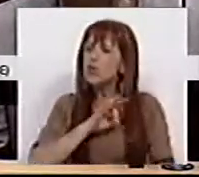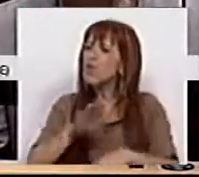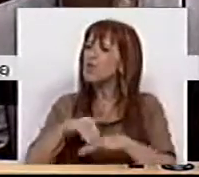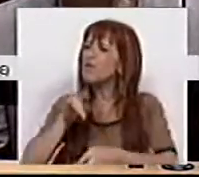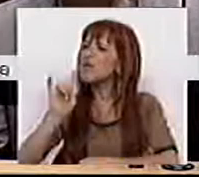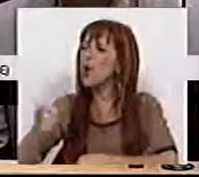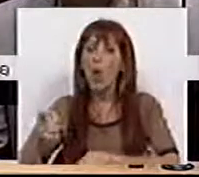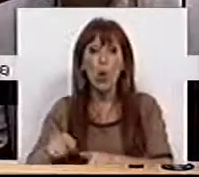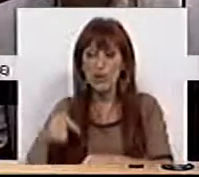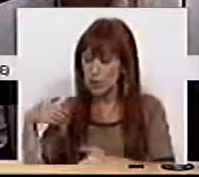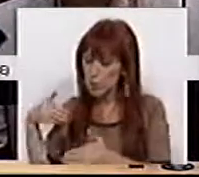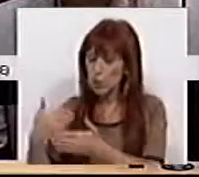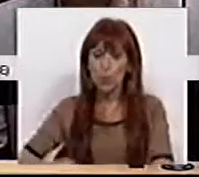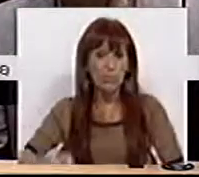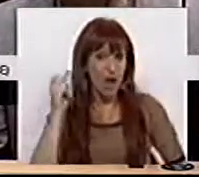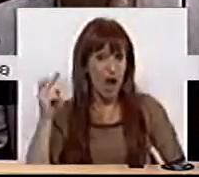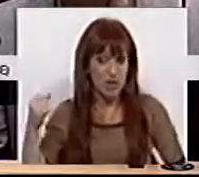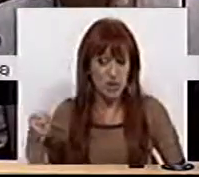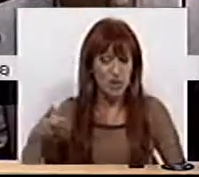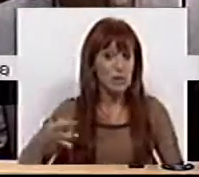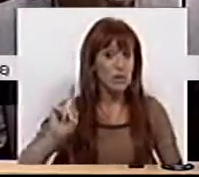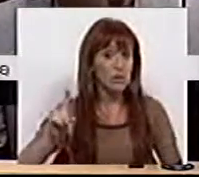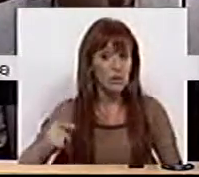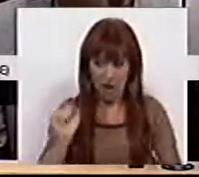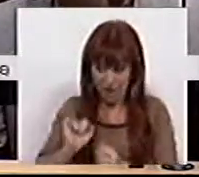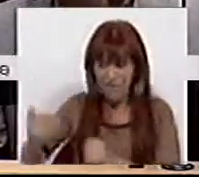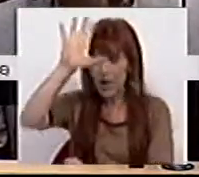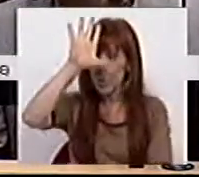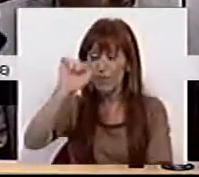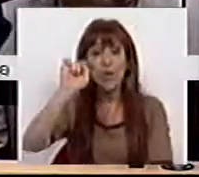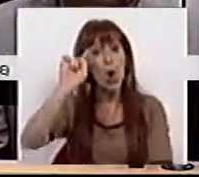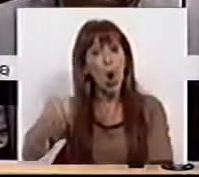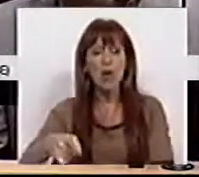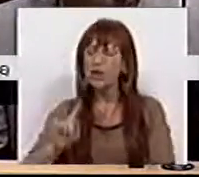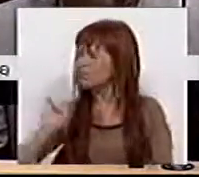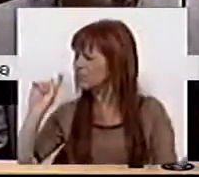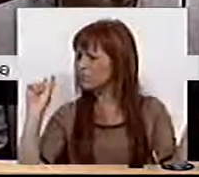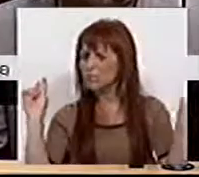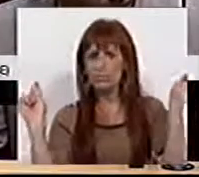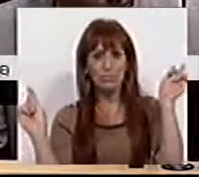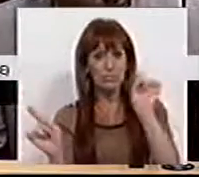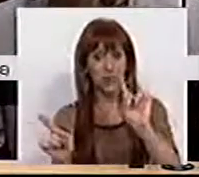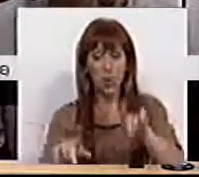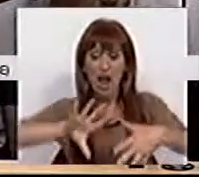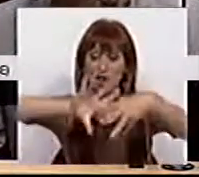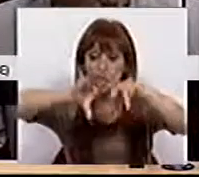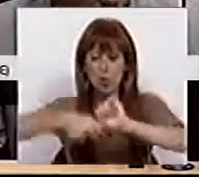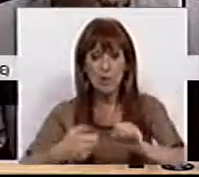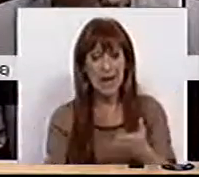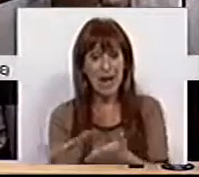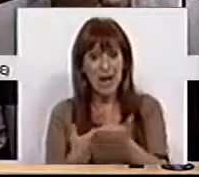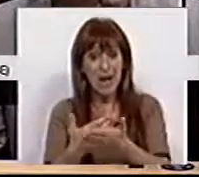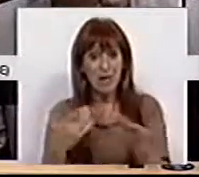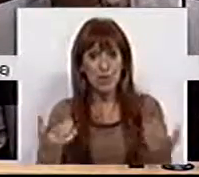fizeram nestes últimos anos da vossa governação foi exatamente destruir a